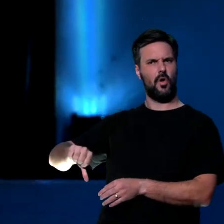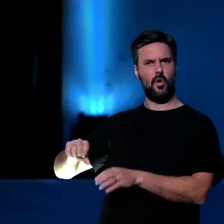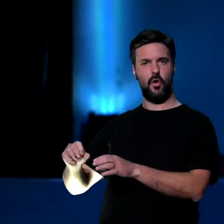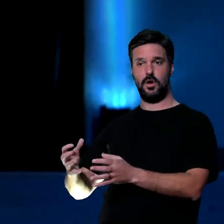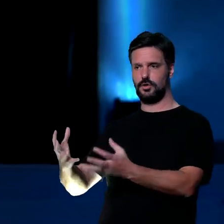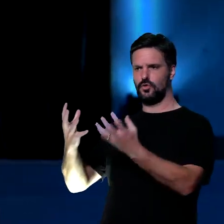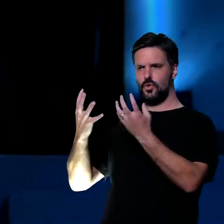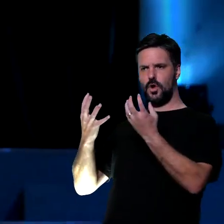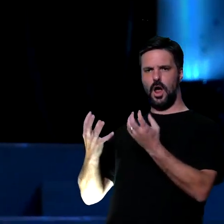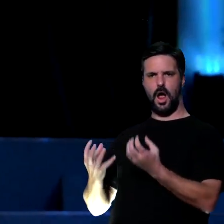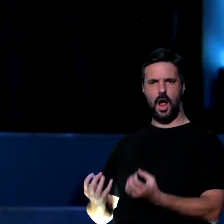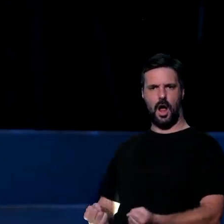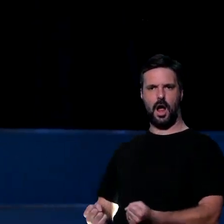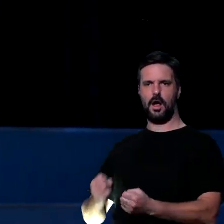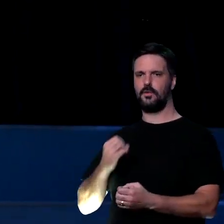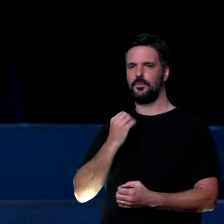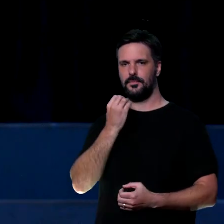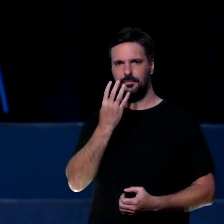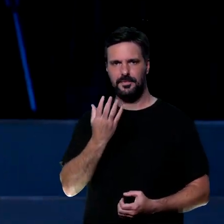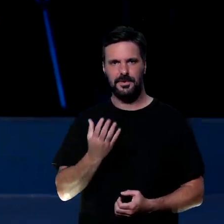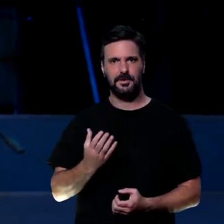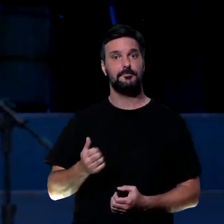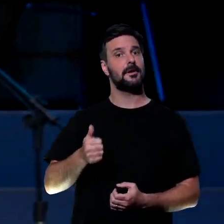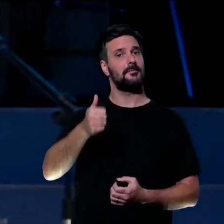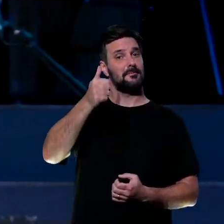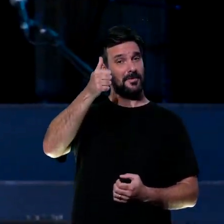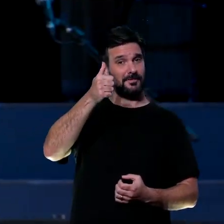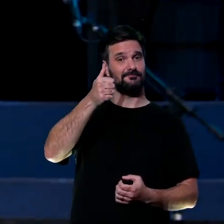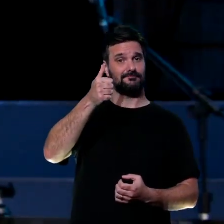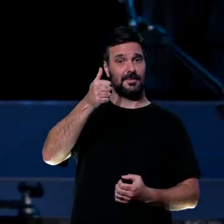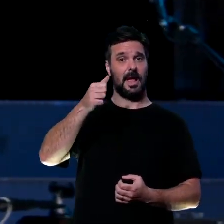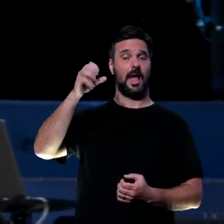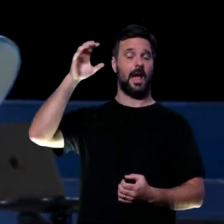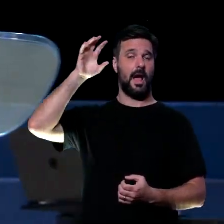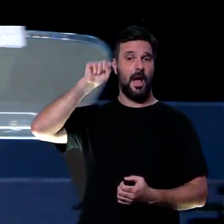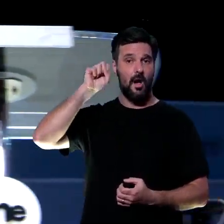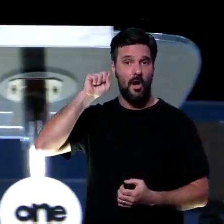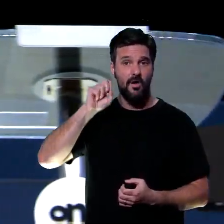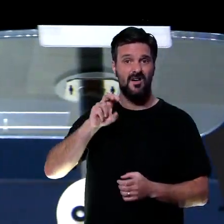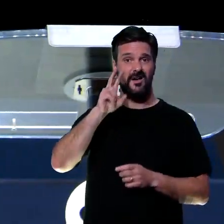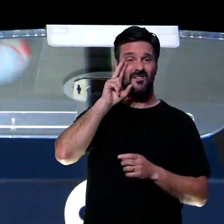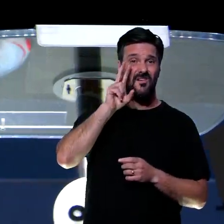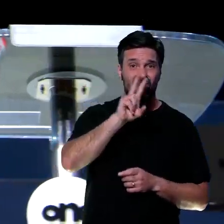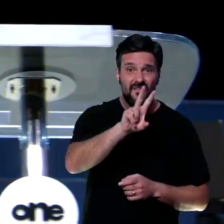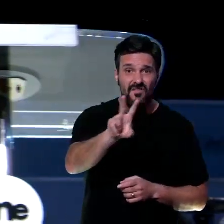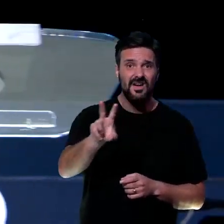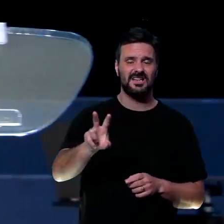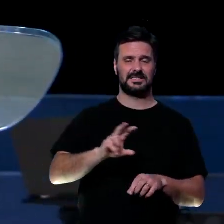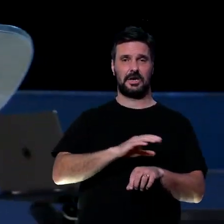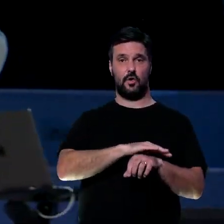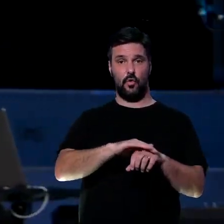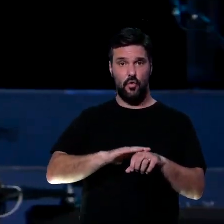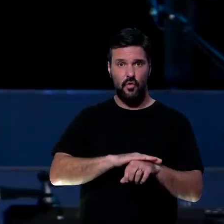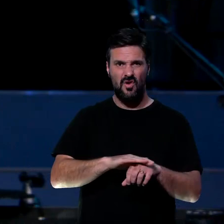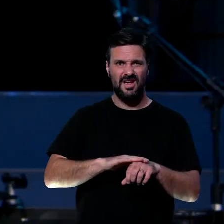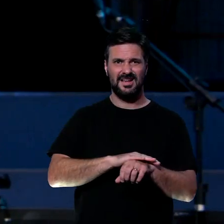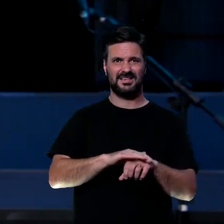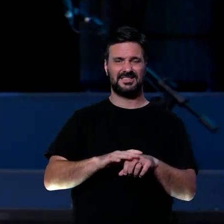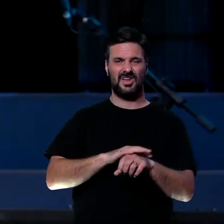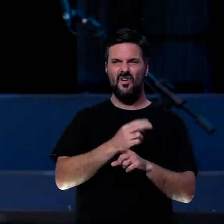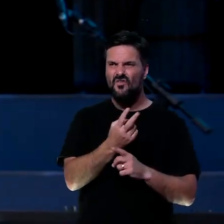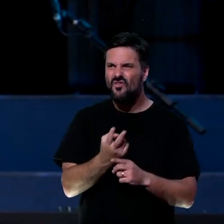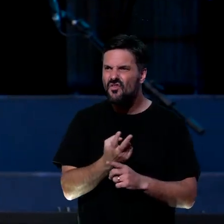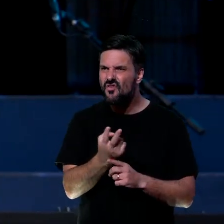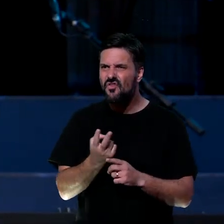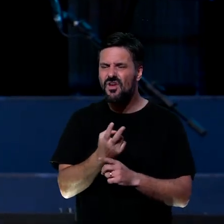consome. Aquilo que a gente lê, aquilo que a gente assiste, aquilo que a gente ouve, as pessoas que a gente conversa, aquilo que a gente pesquisa e